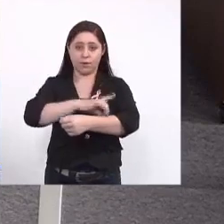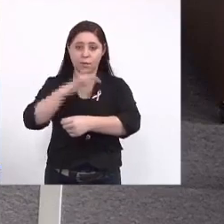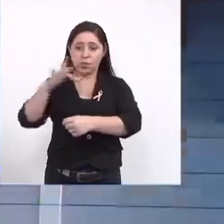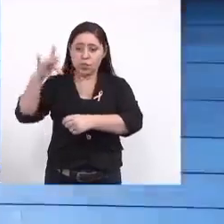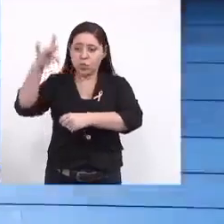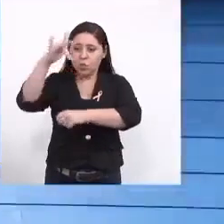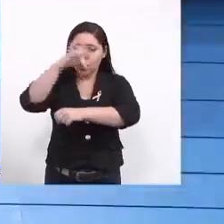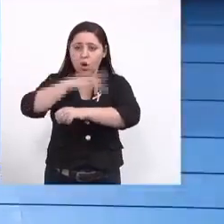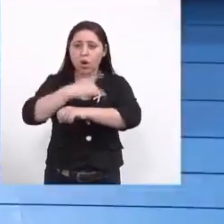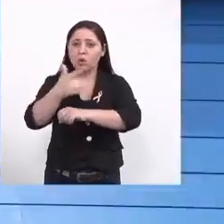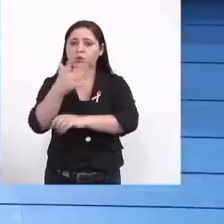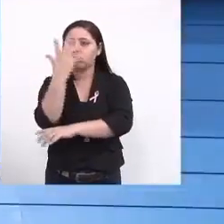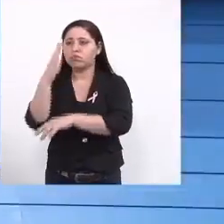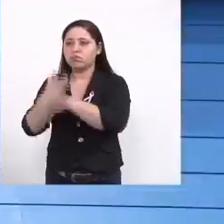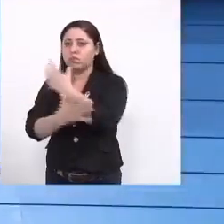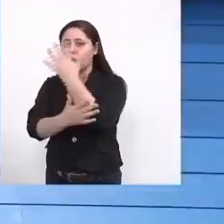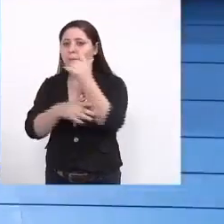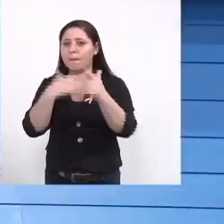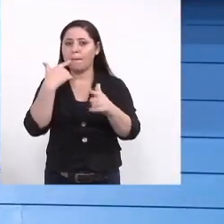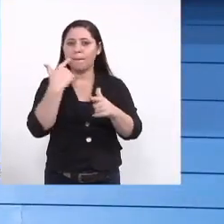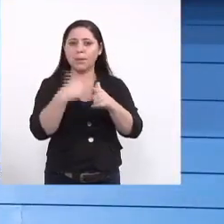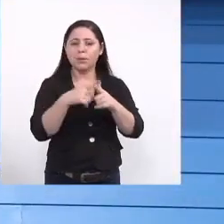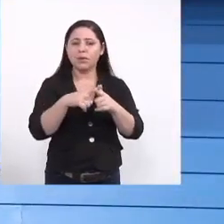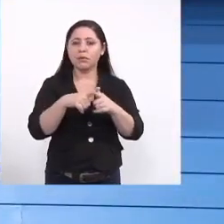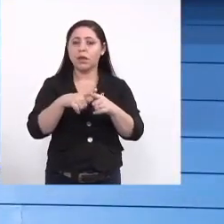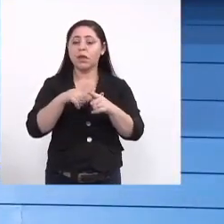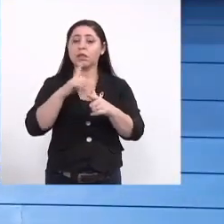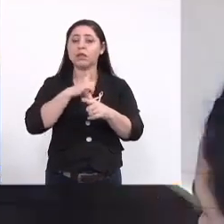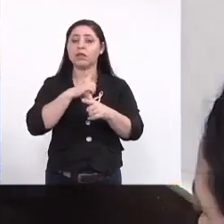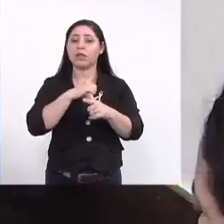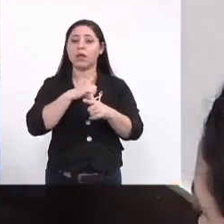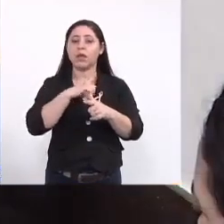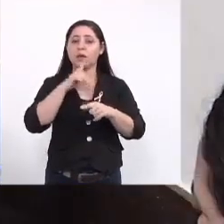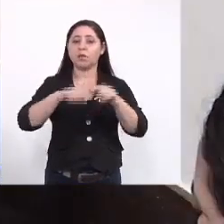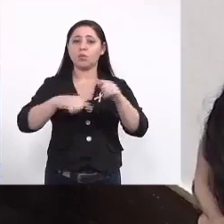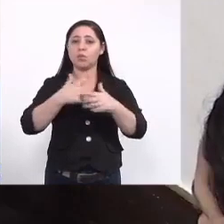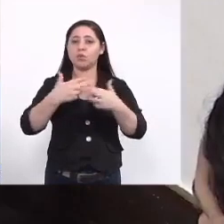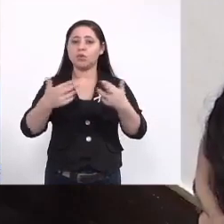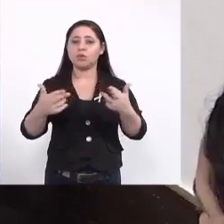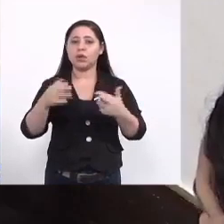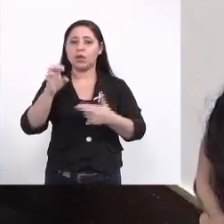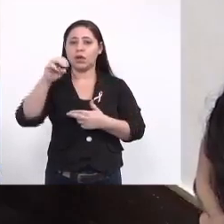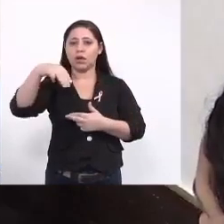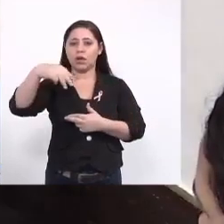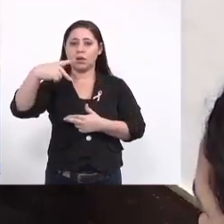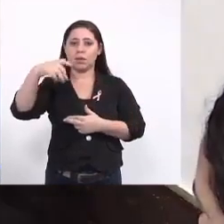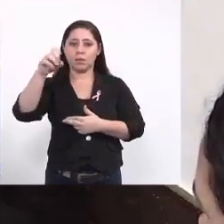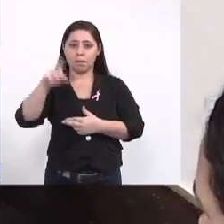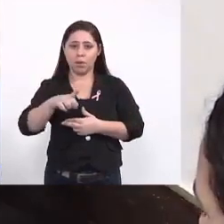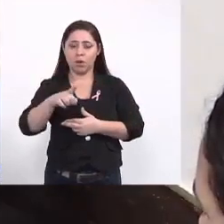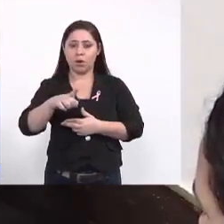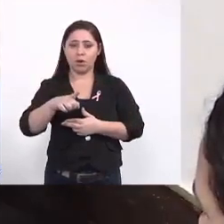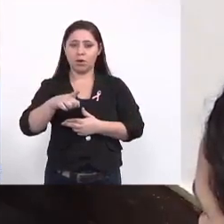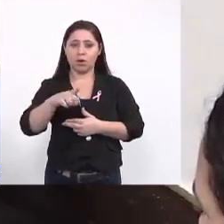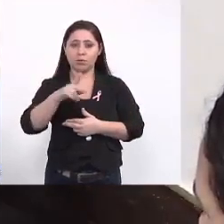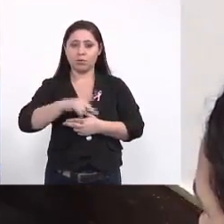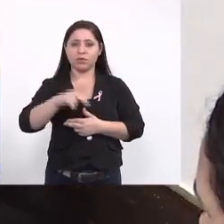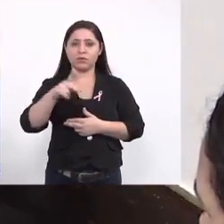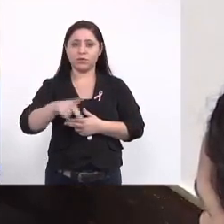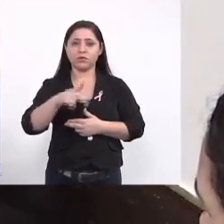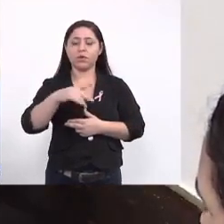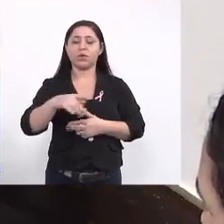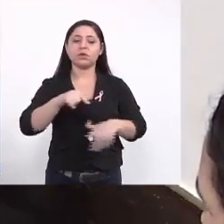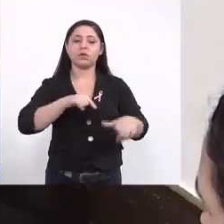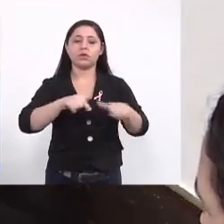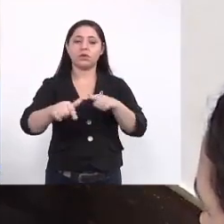agrícolas também nós temos um produto patenteado já há anos em pó o professor Eduardo Arruda trabalhou